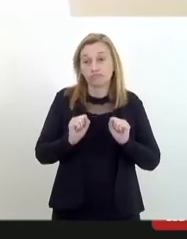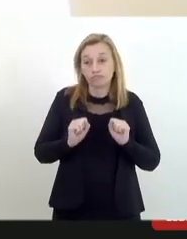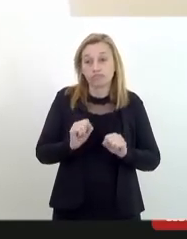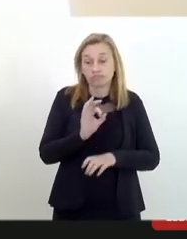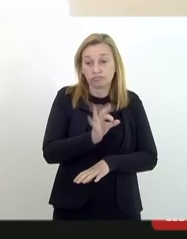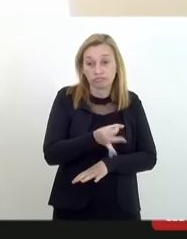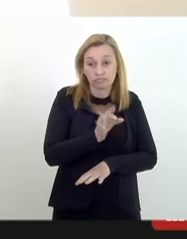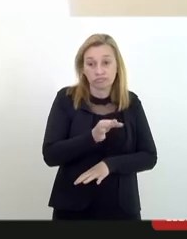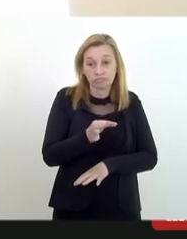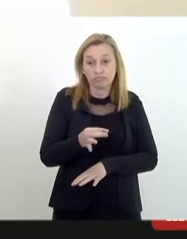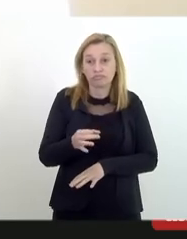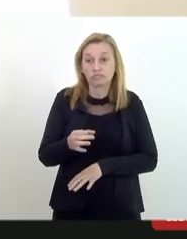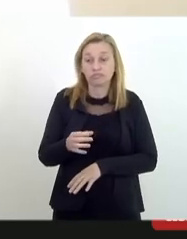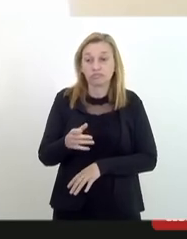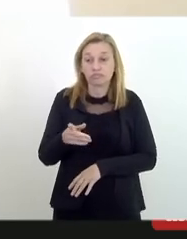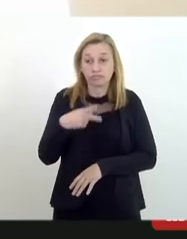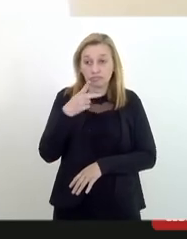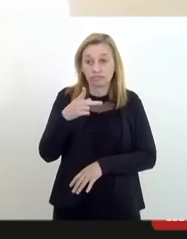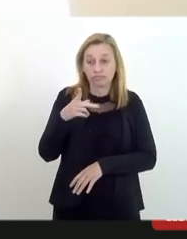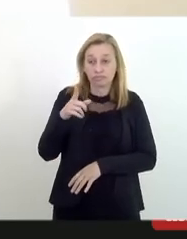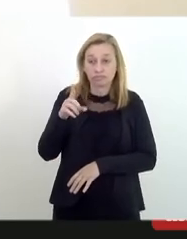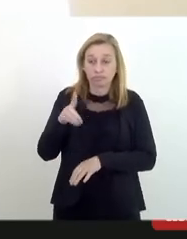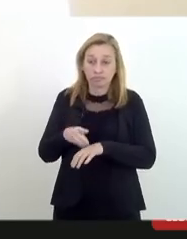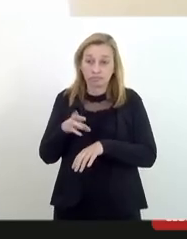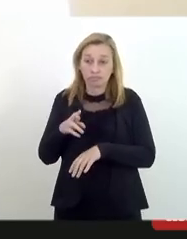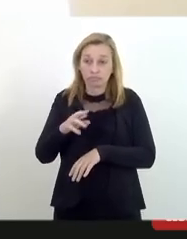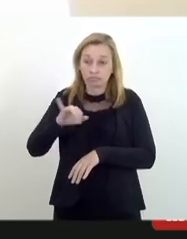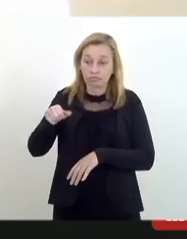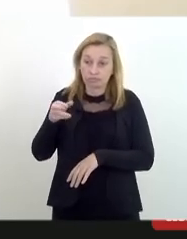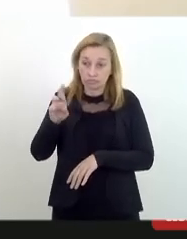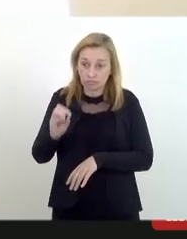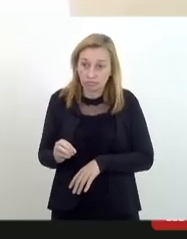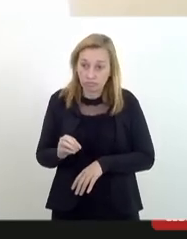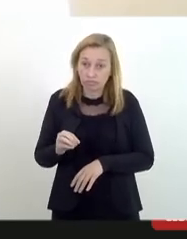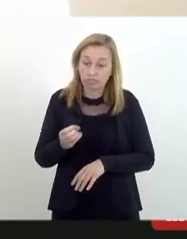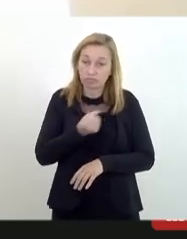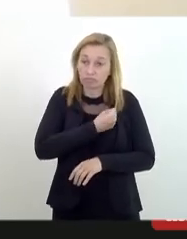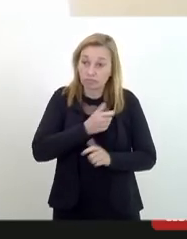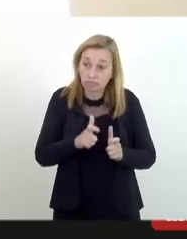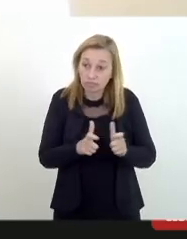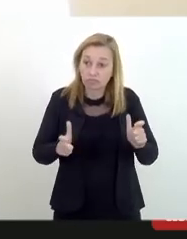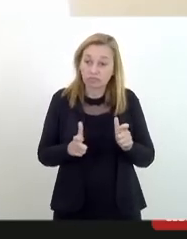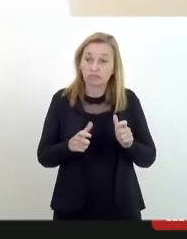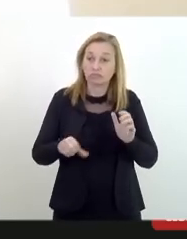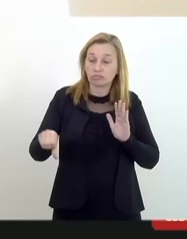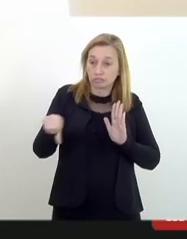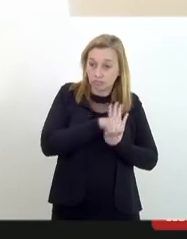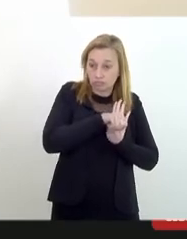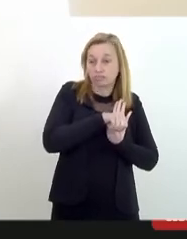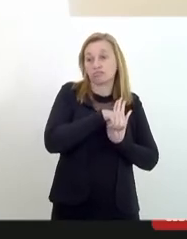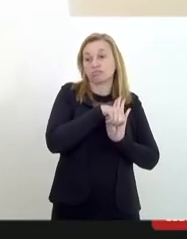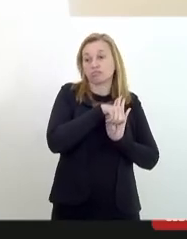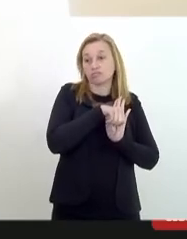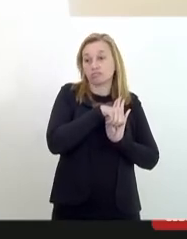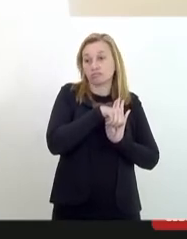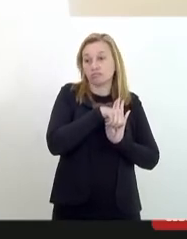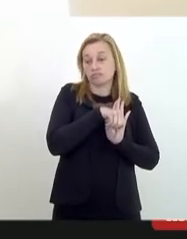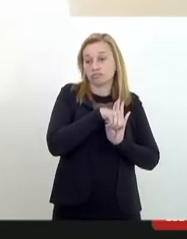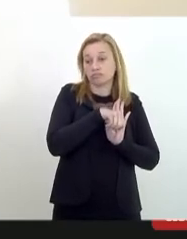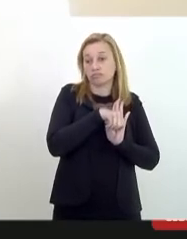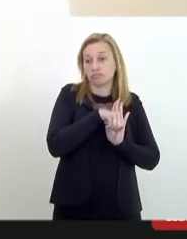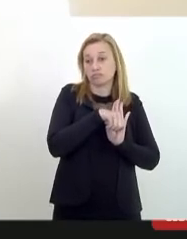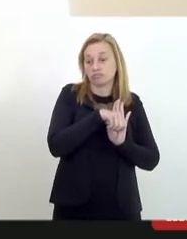compreendendo a fala do doutor Jaime entender que há uma quantidade maior de violações voltadas às igrejas de matriz